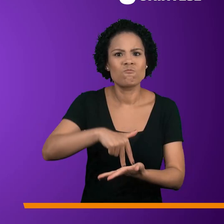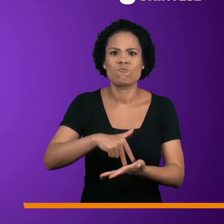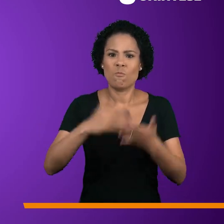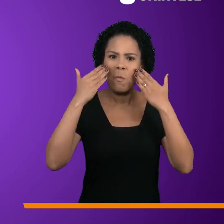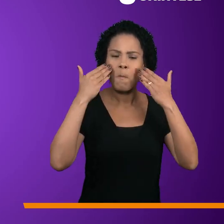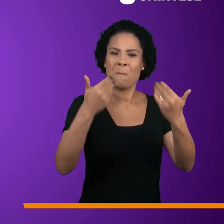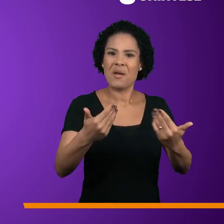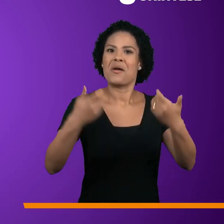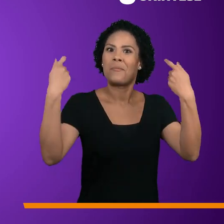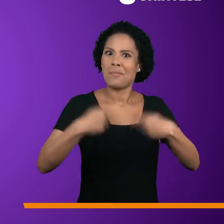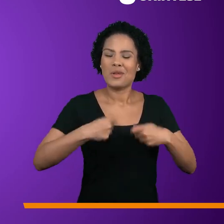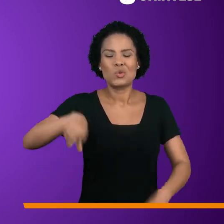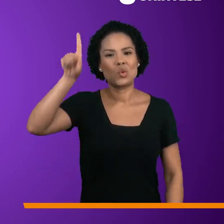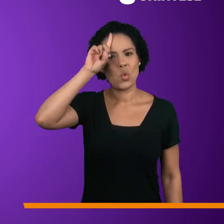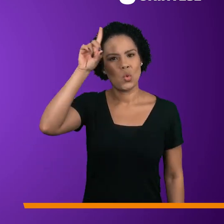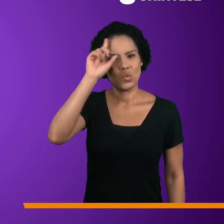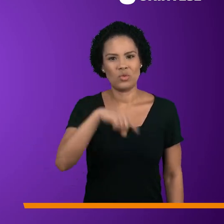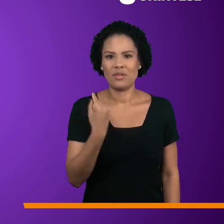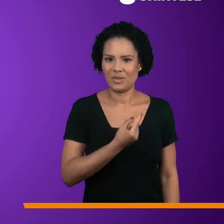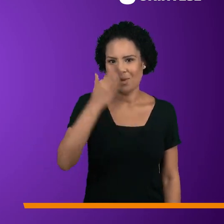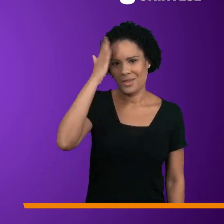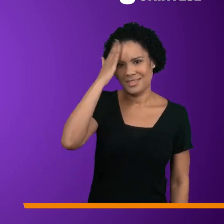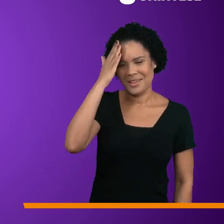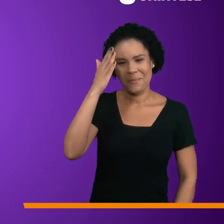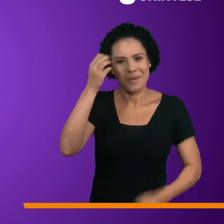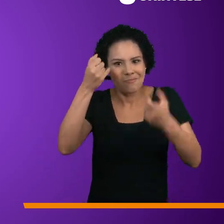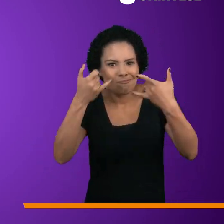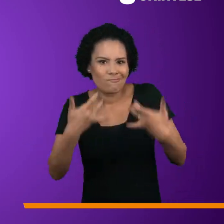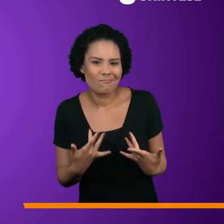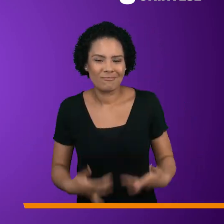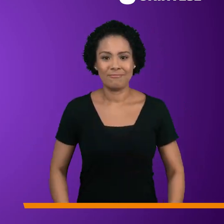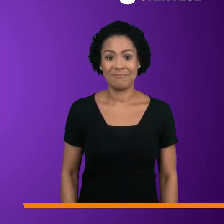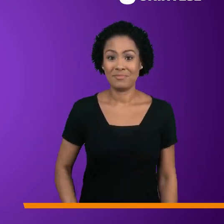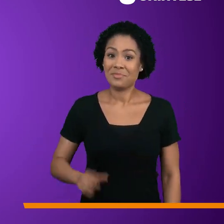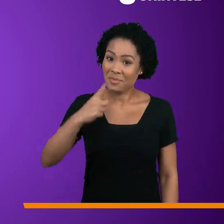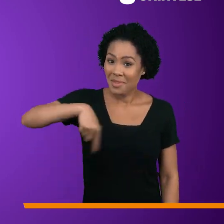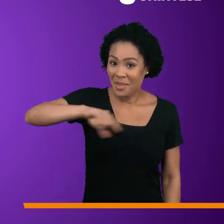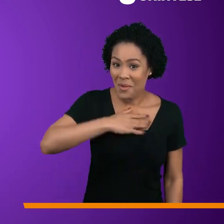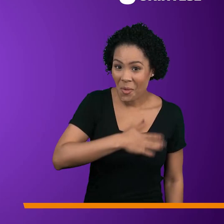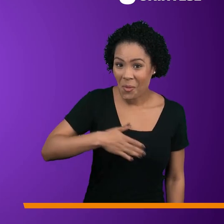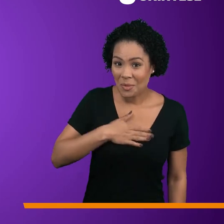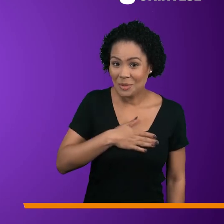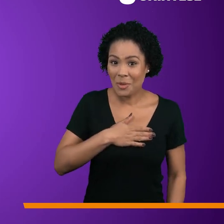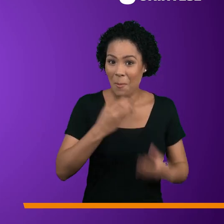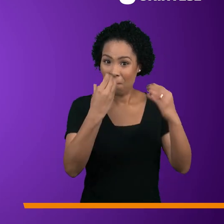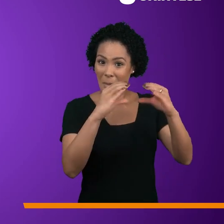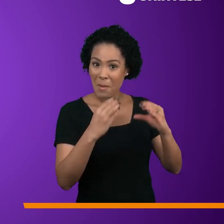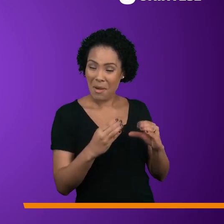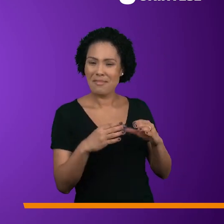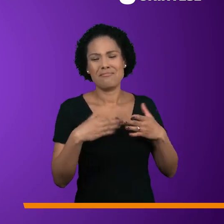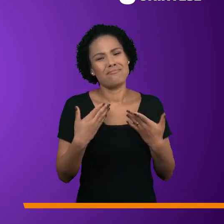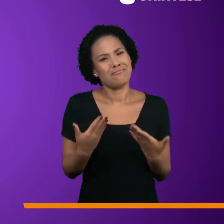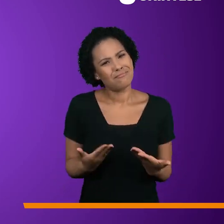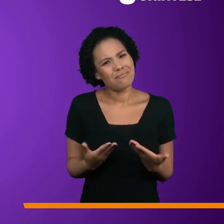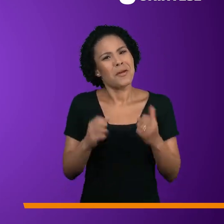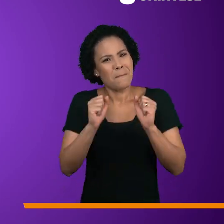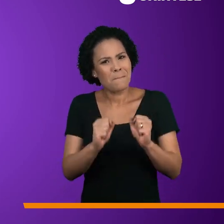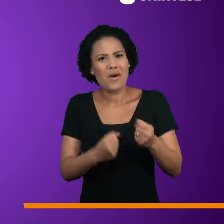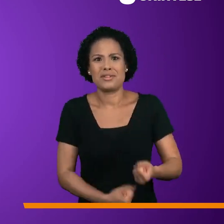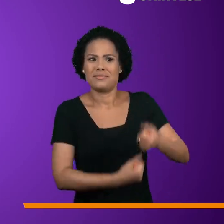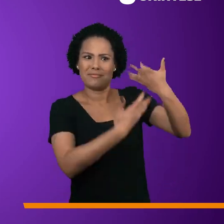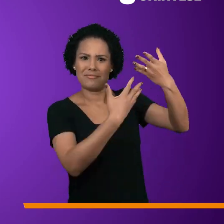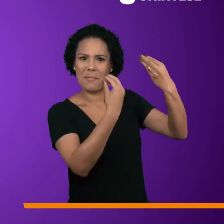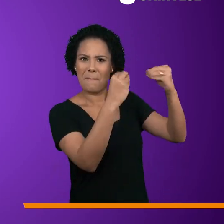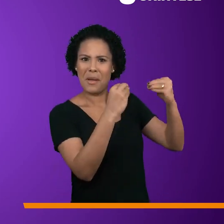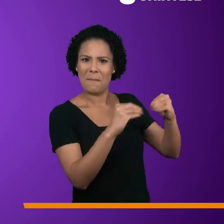destaque e entrar na pauta diária de todos nós. E aí, gostou deste conteúdo? Fique à vontade para deixar